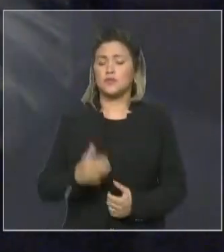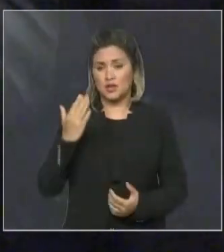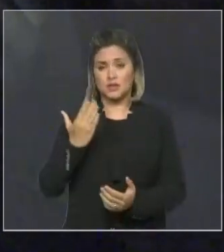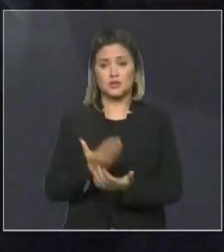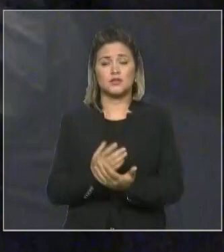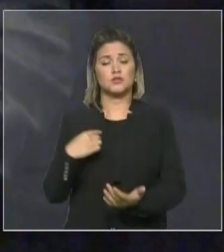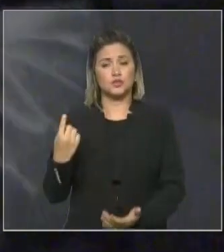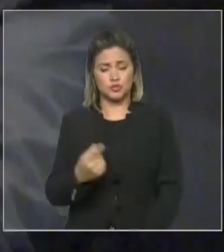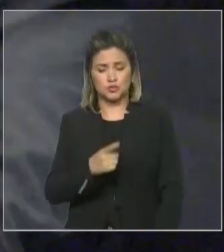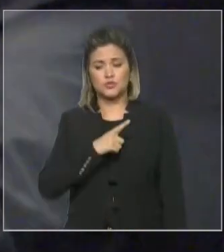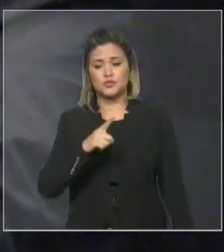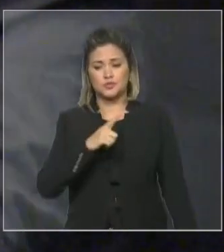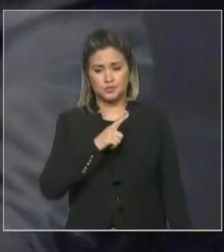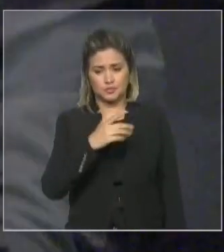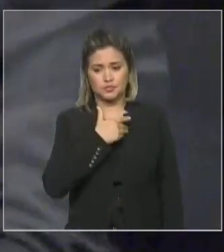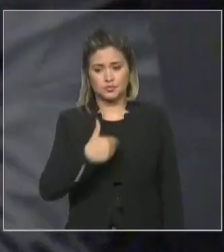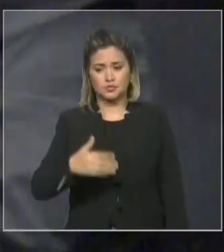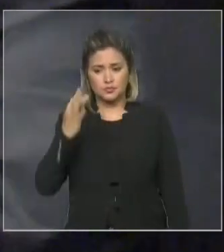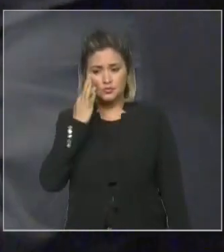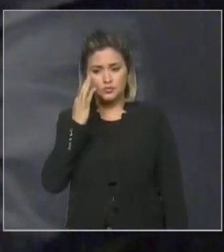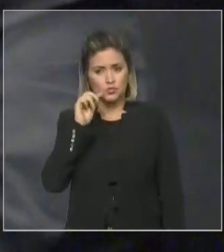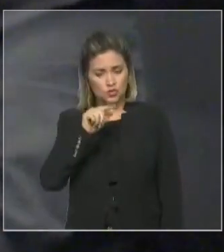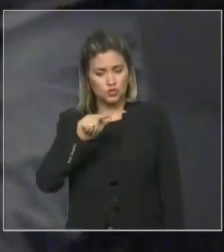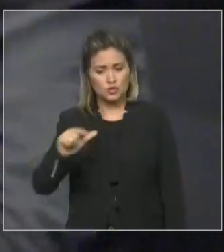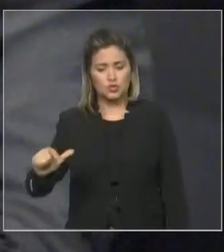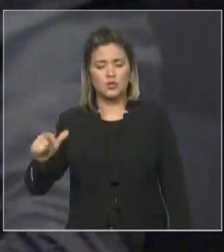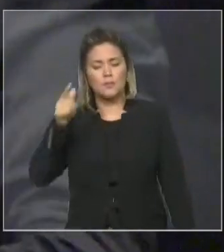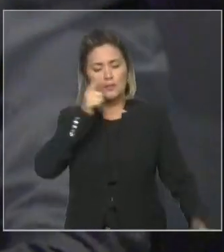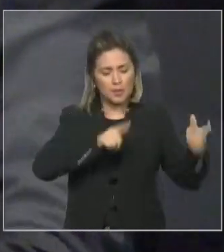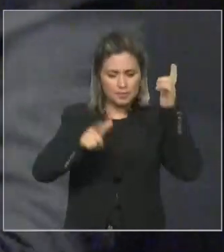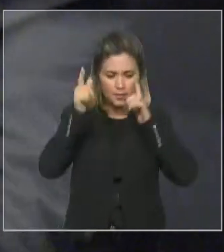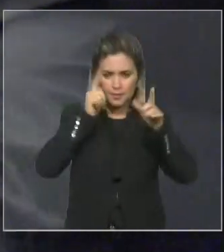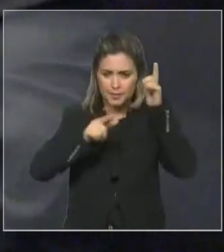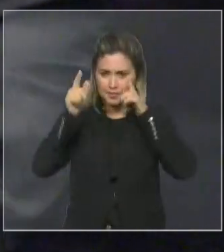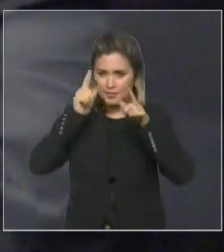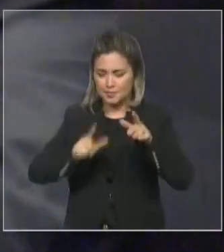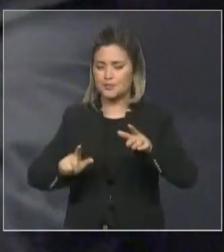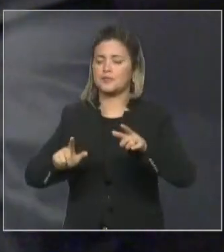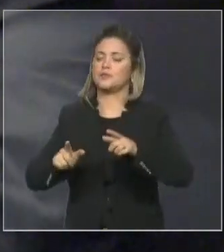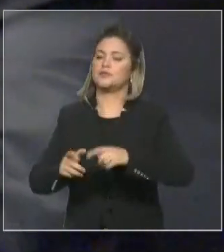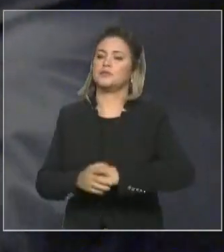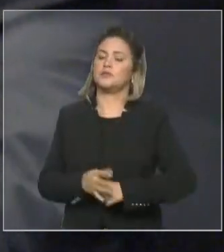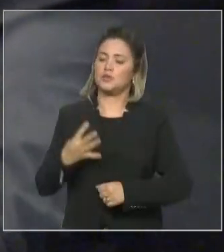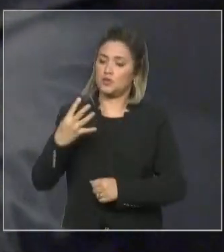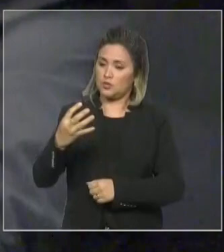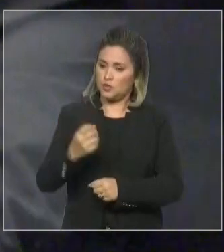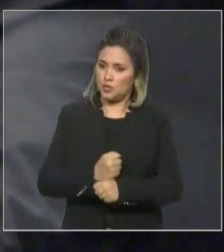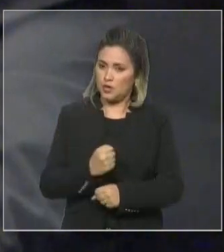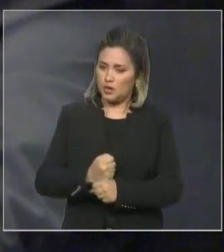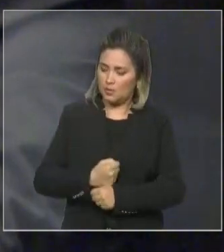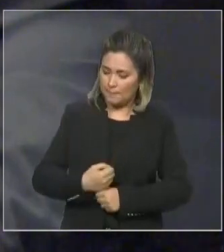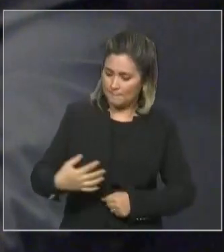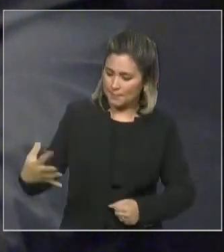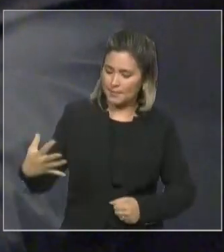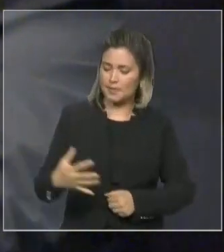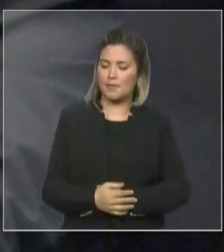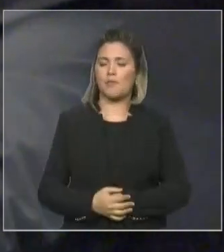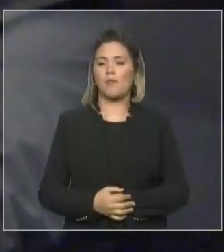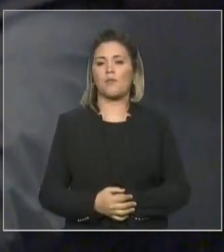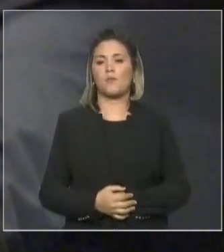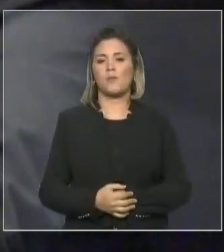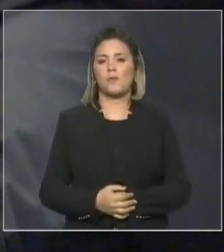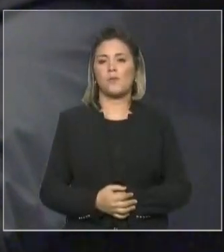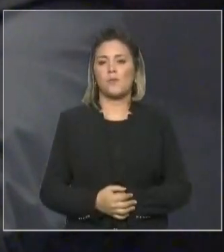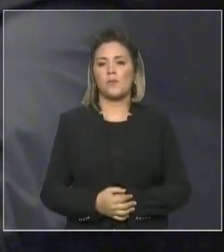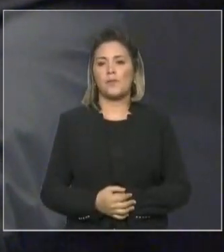de que o governo Flávio Dino continuará tendo sucesso nos próximos quatro anos. Obviamente,